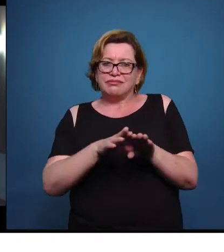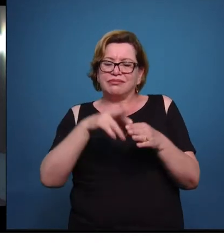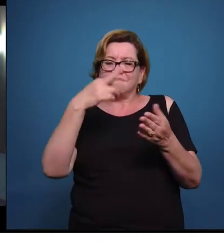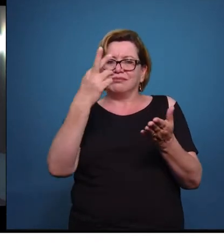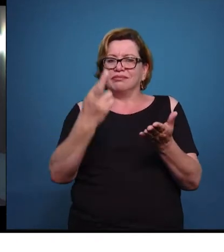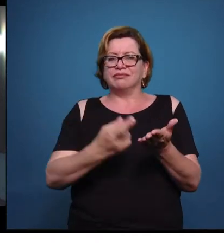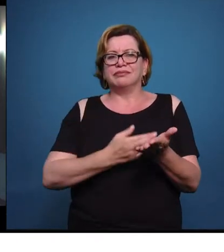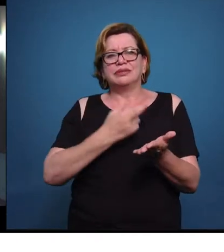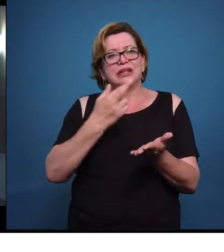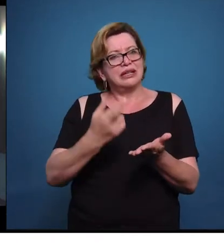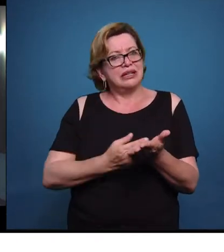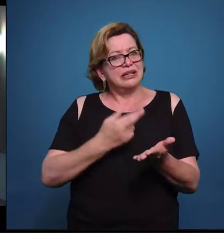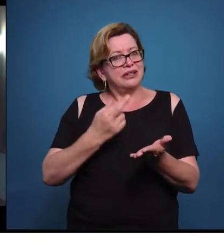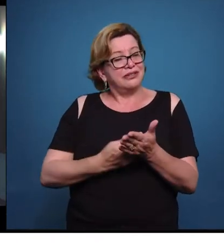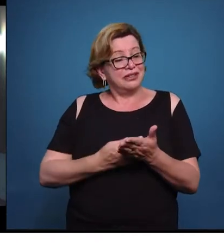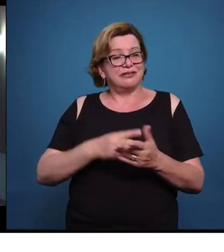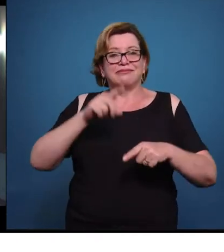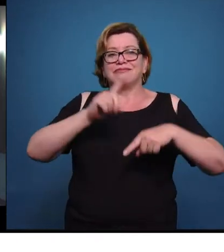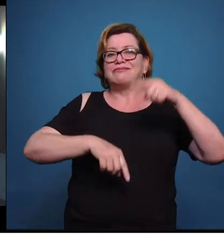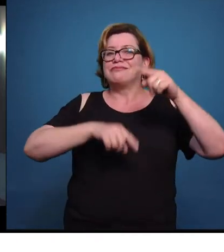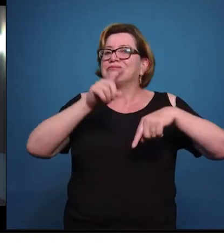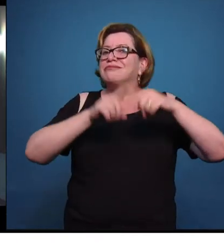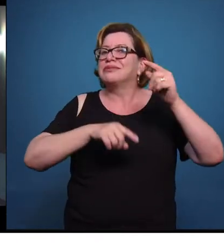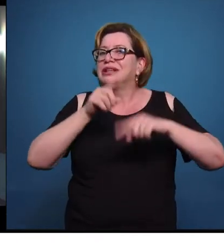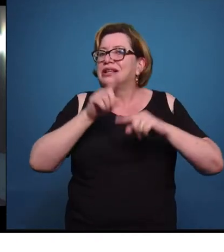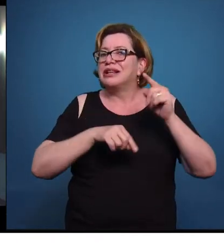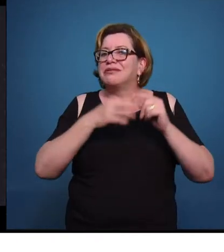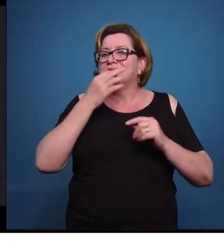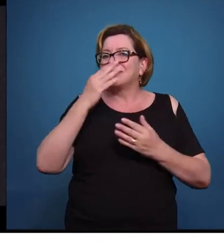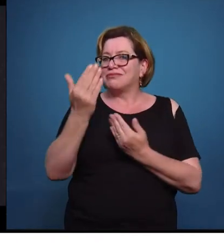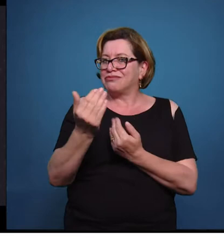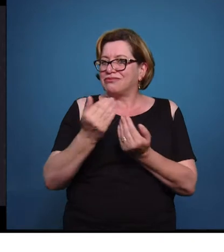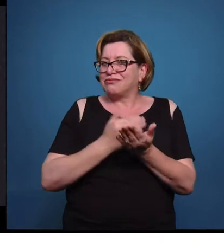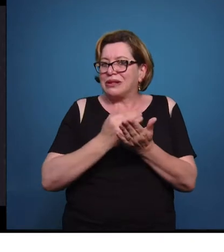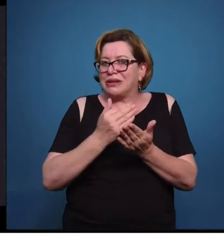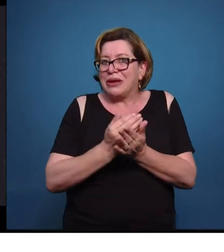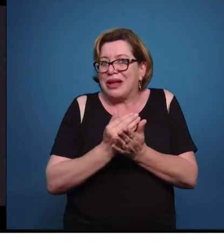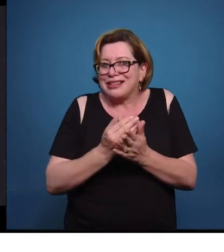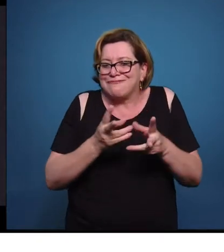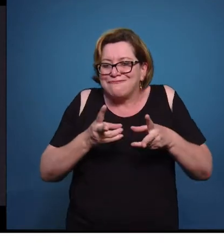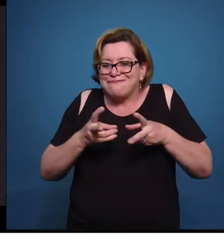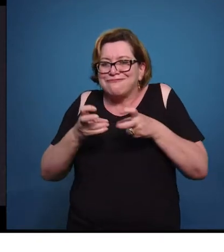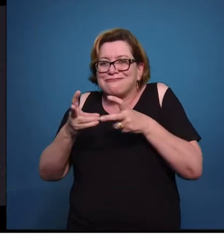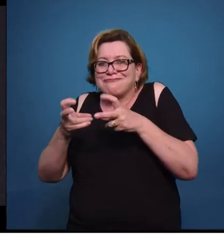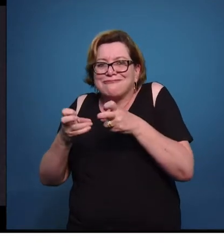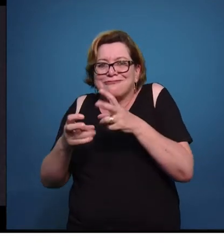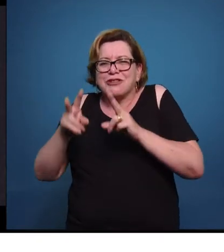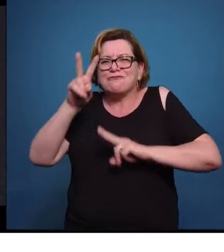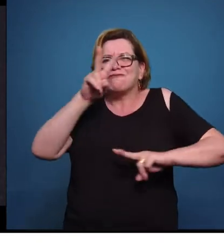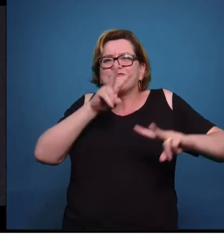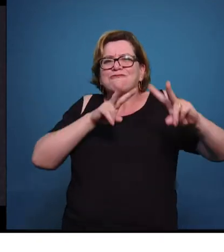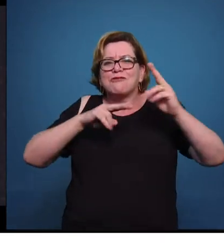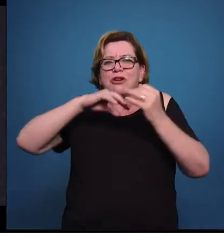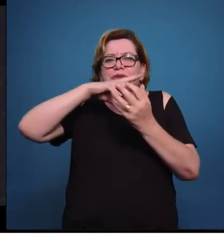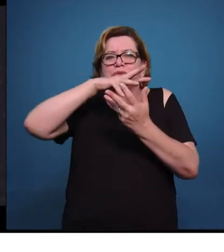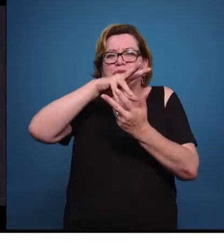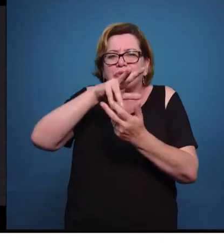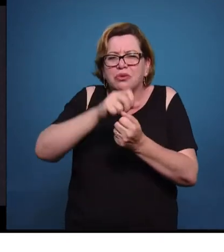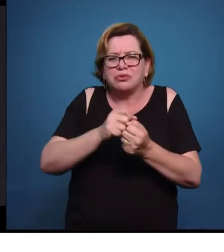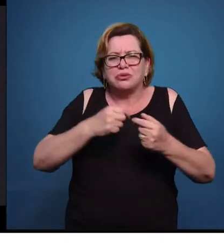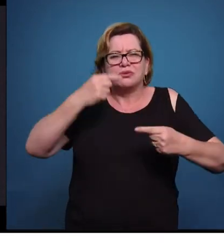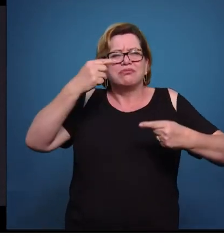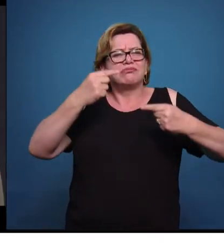menciona, como instrumento para que eles comecem a formar a visão de mundo deles, a visão social, a visão